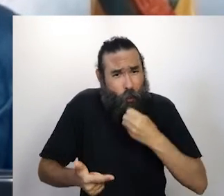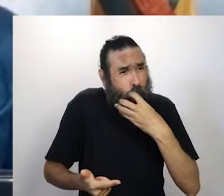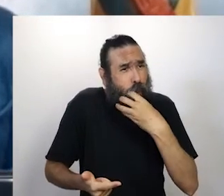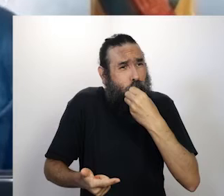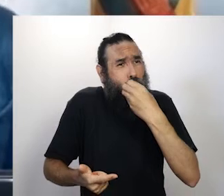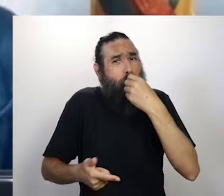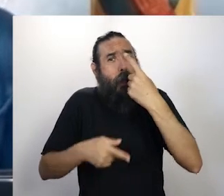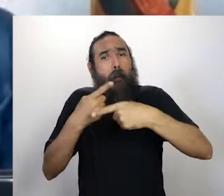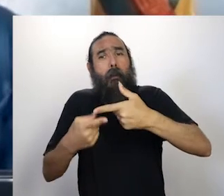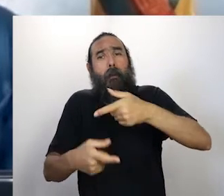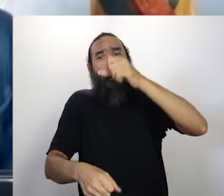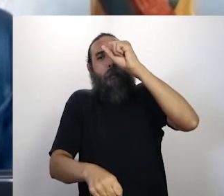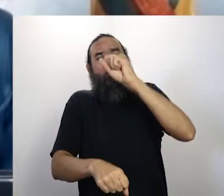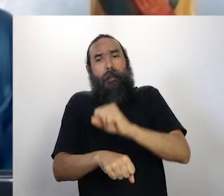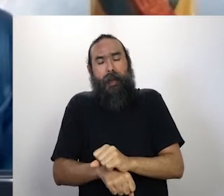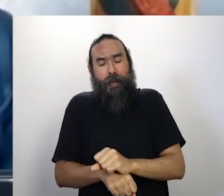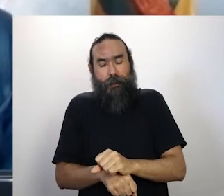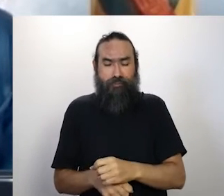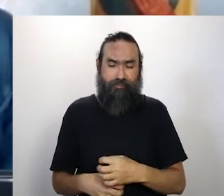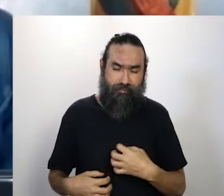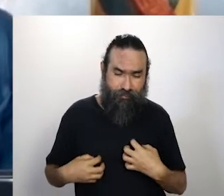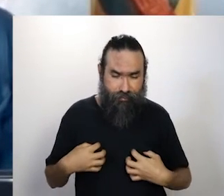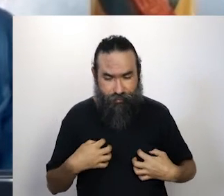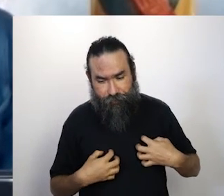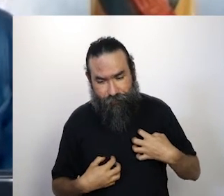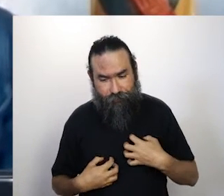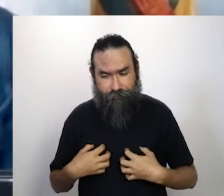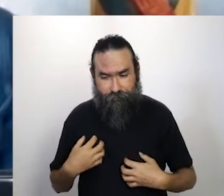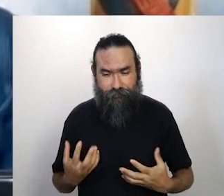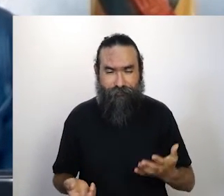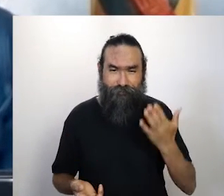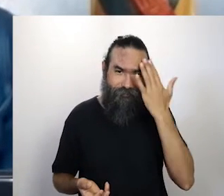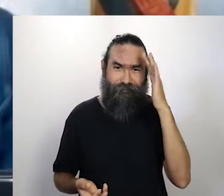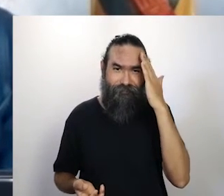depois dava uma tristeza muito grande e todo esse processo que você